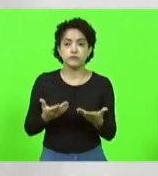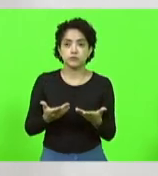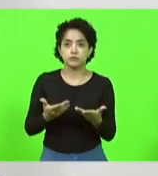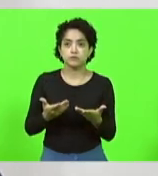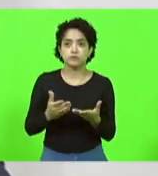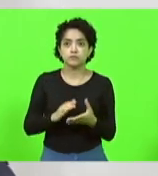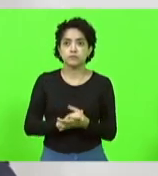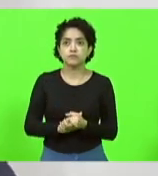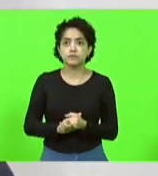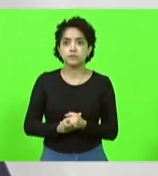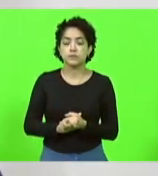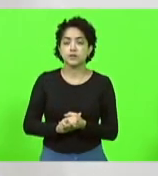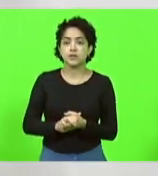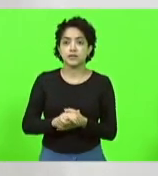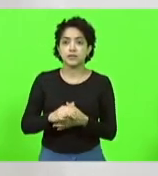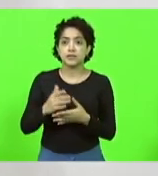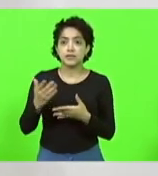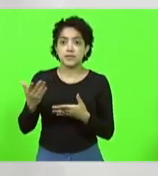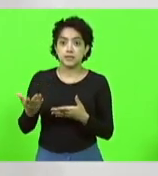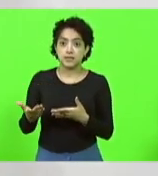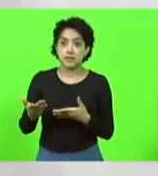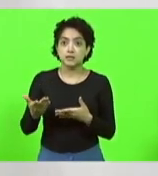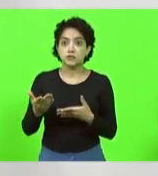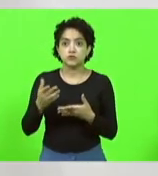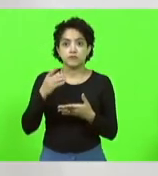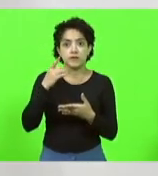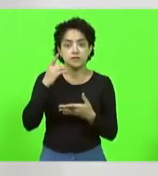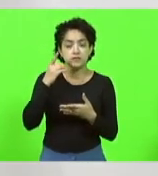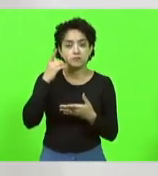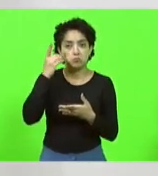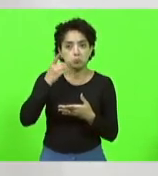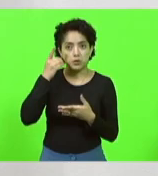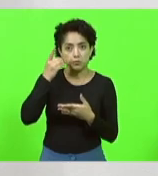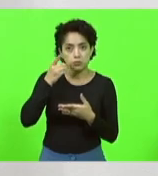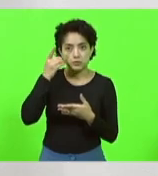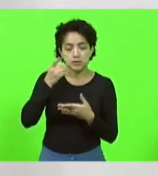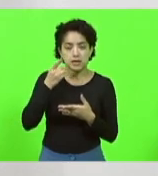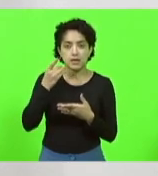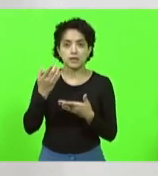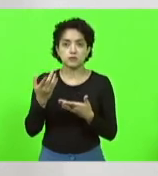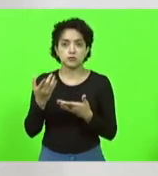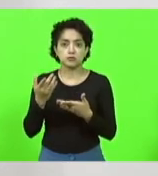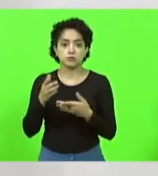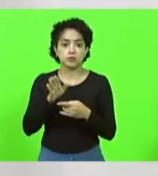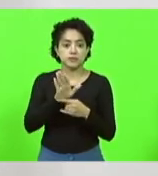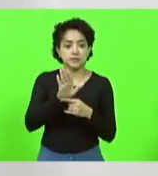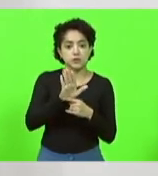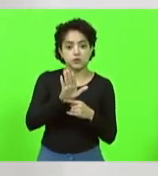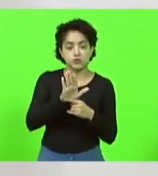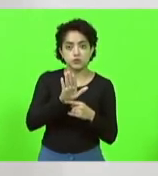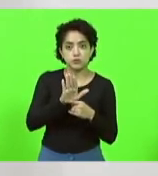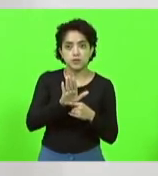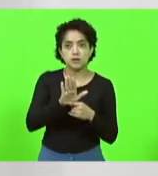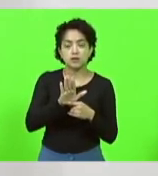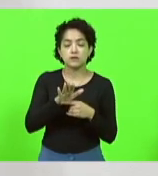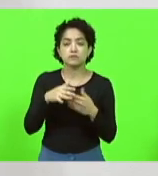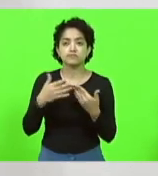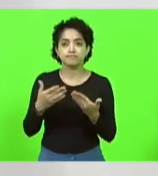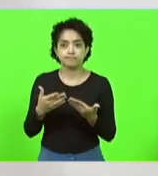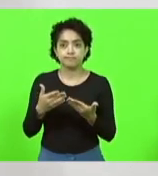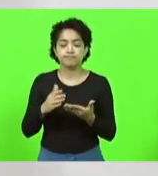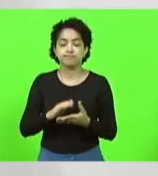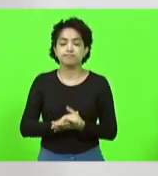União quem tivesse algum parlamentar que pudesse colaborar, pudesse ajudar, você conseguia algum